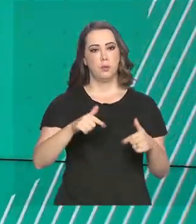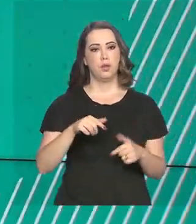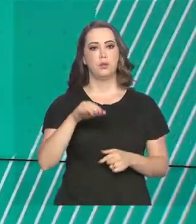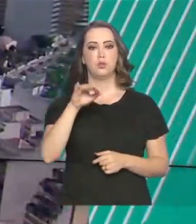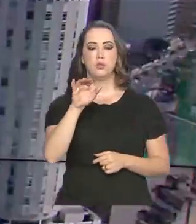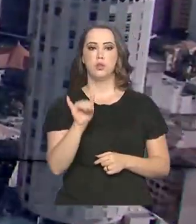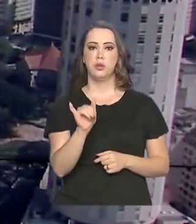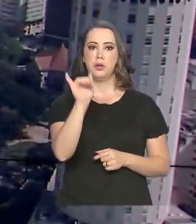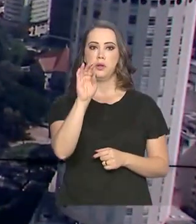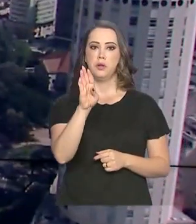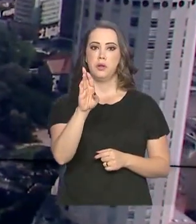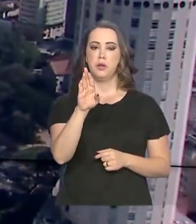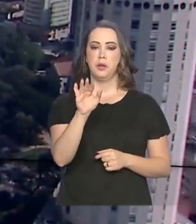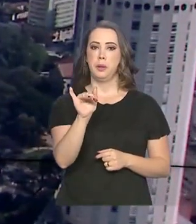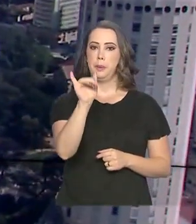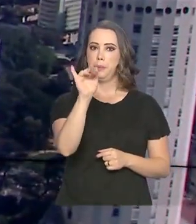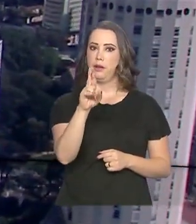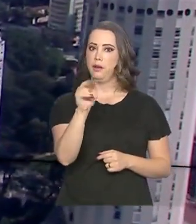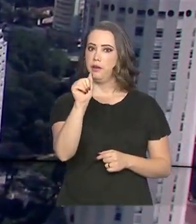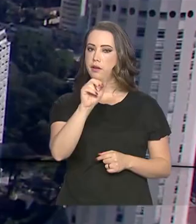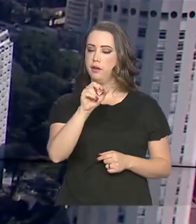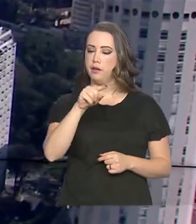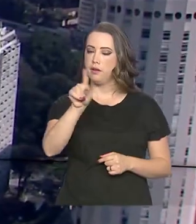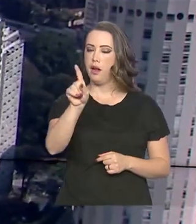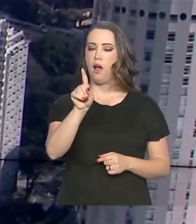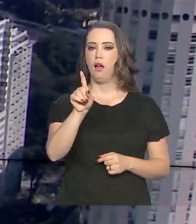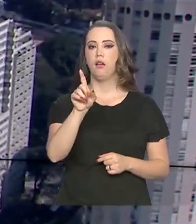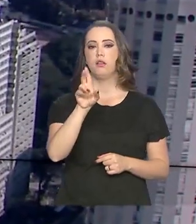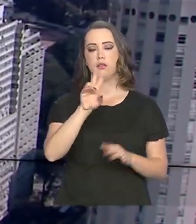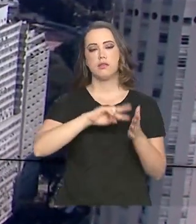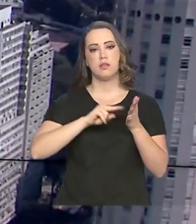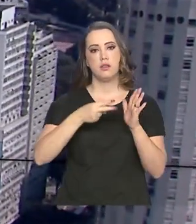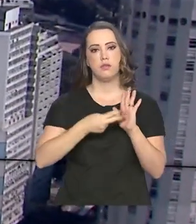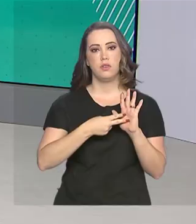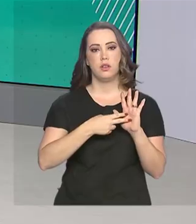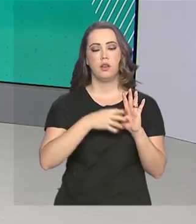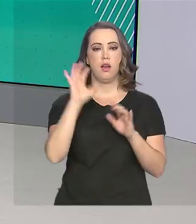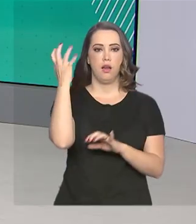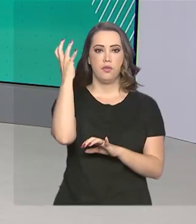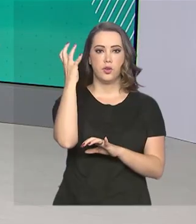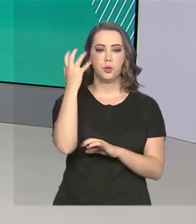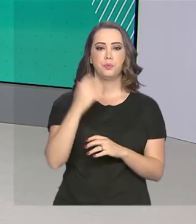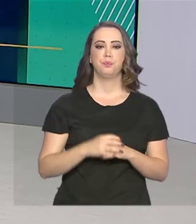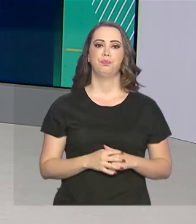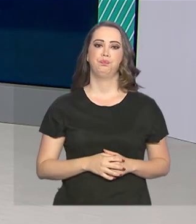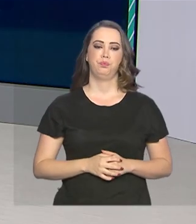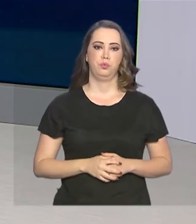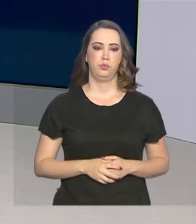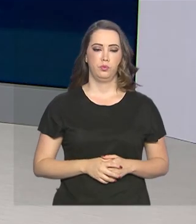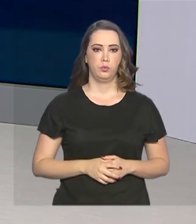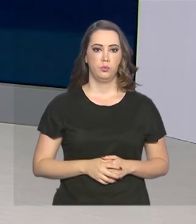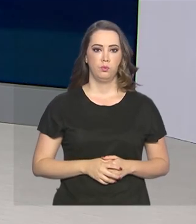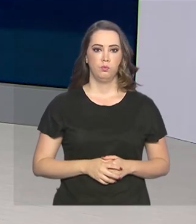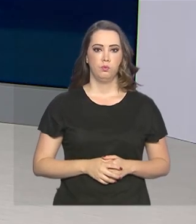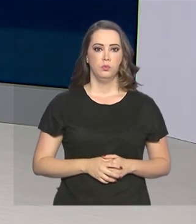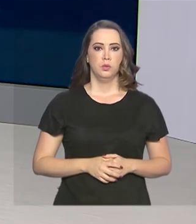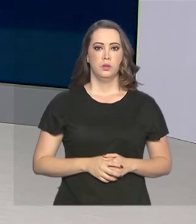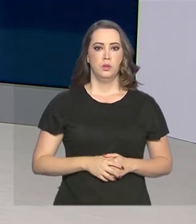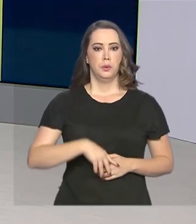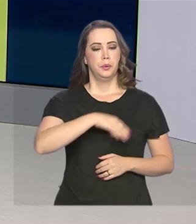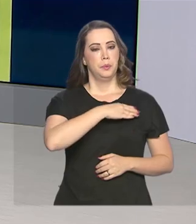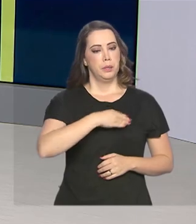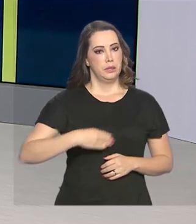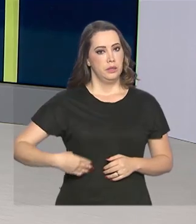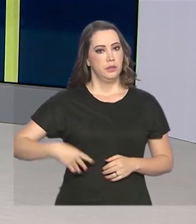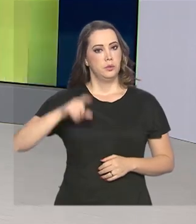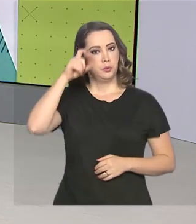ganhou o nome de Ibirá, que significa árvore, tronco ou madeira. O ministro da Justiça e Segurança Pública, Sérgio